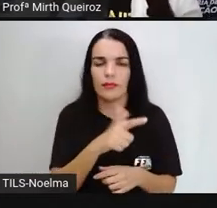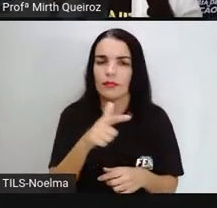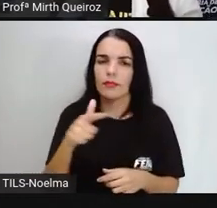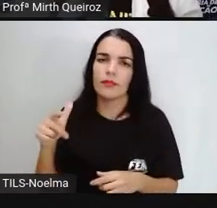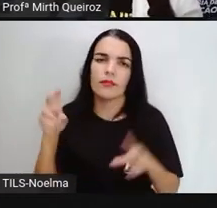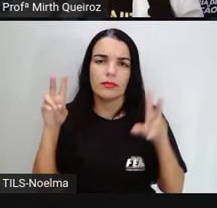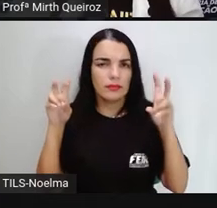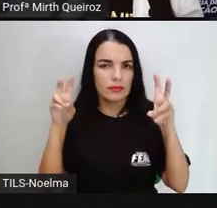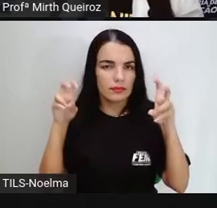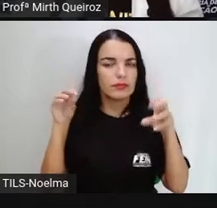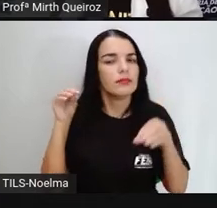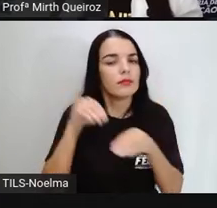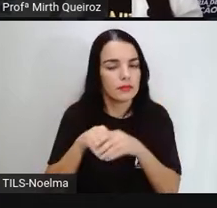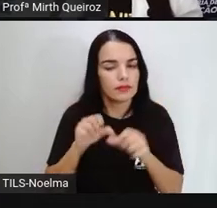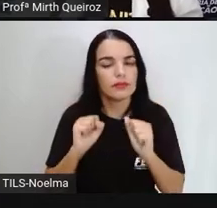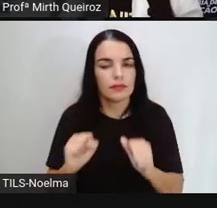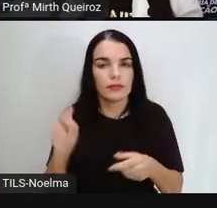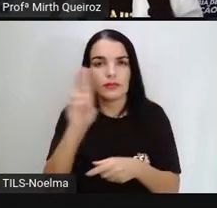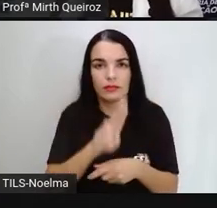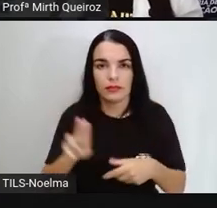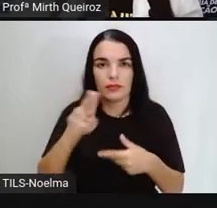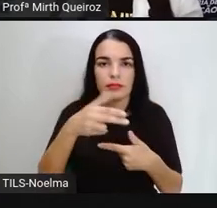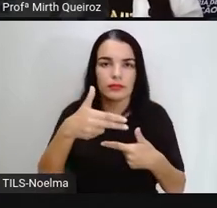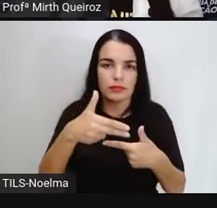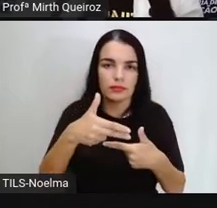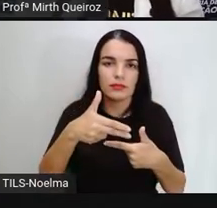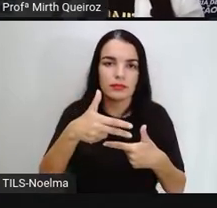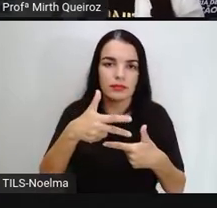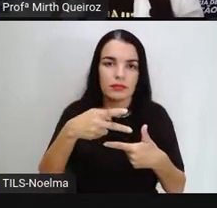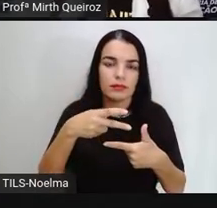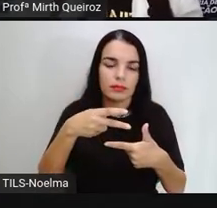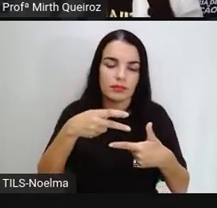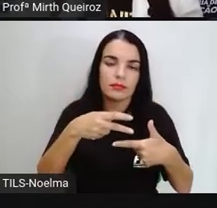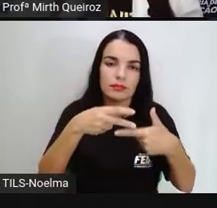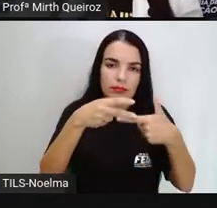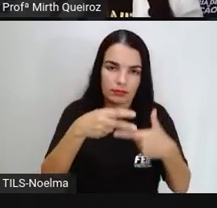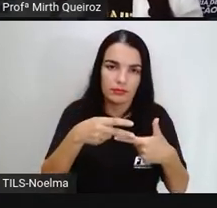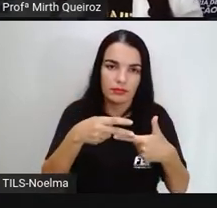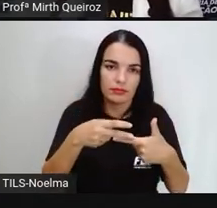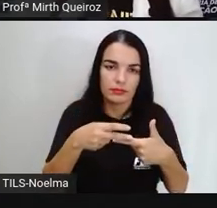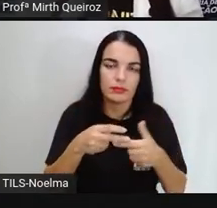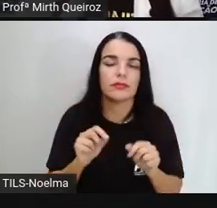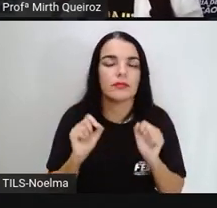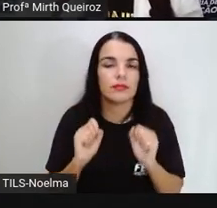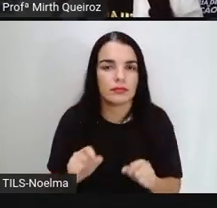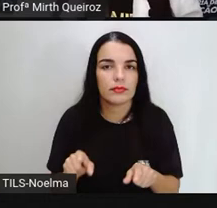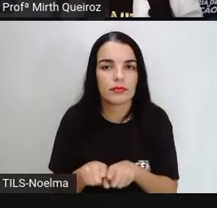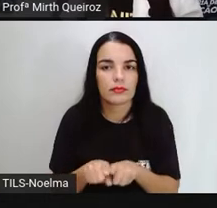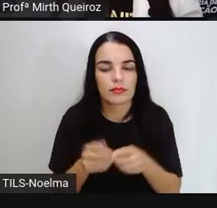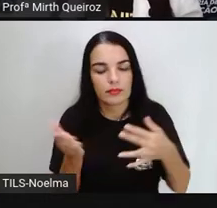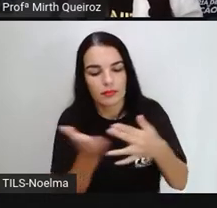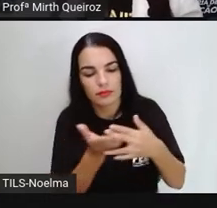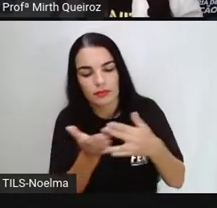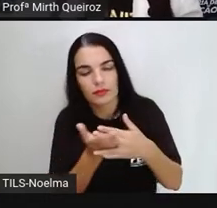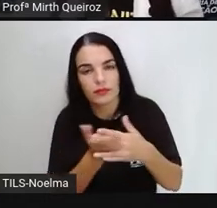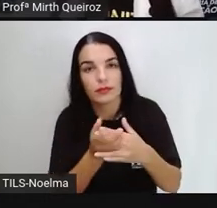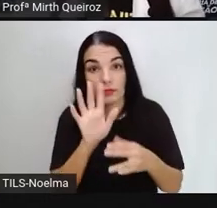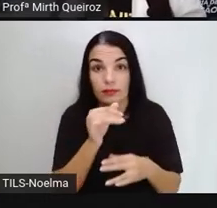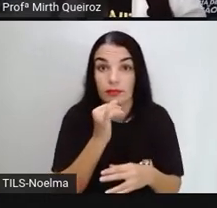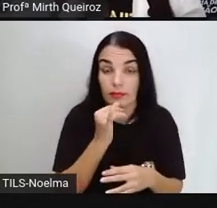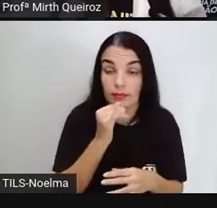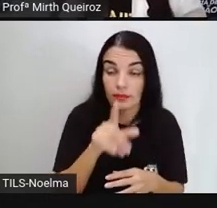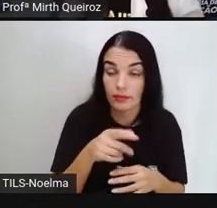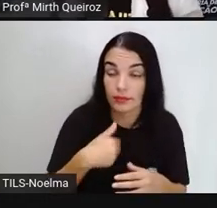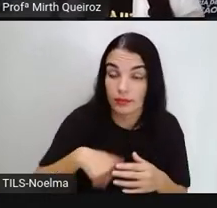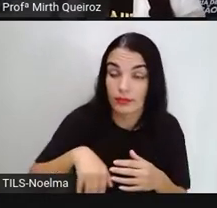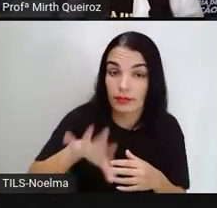assuntos aí, utilizando essas peças do tangram. A própria faça-fração, né? Que vocês vão estudar ainda esse ano. E eu